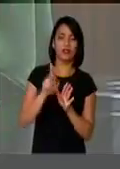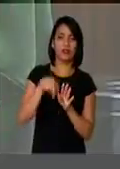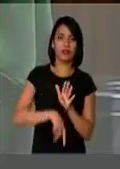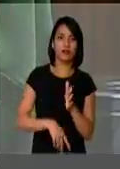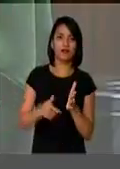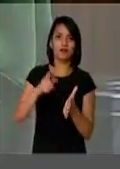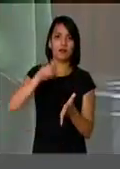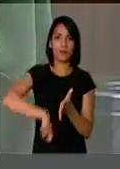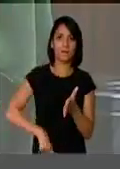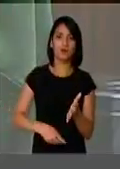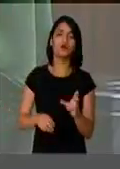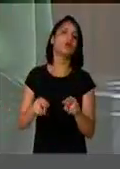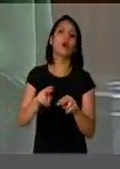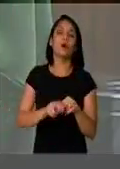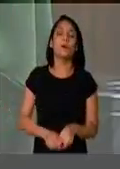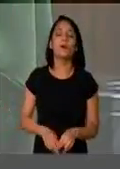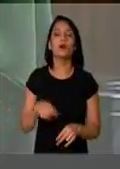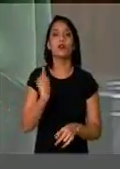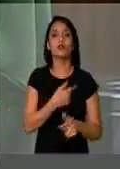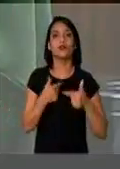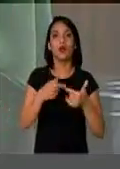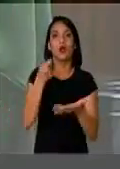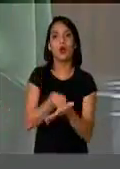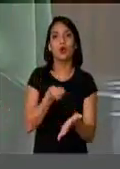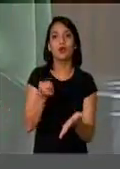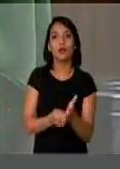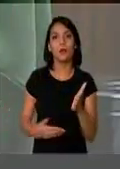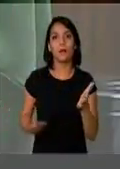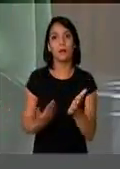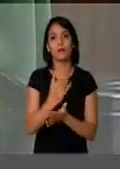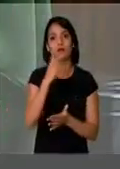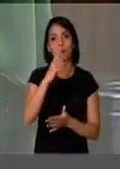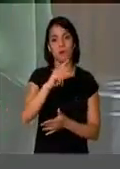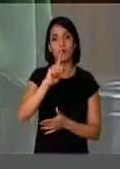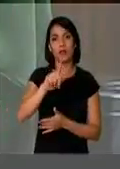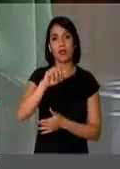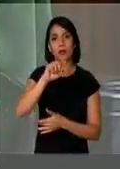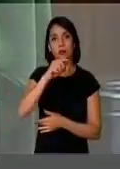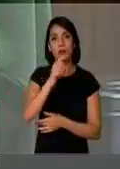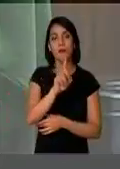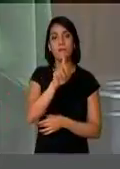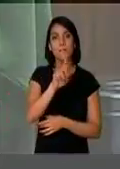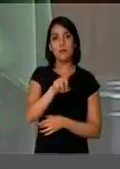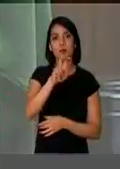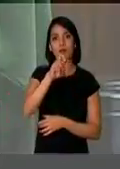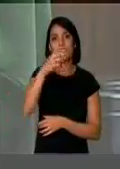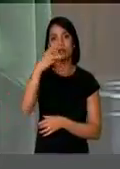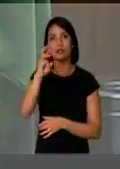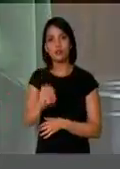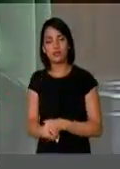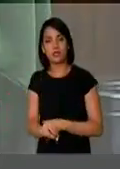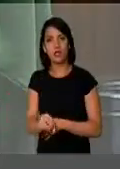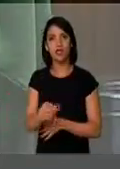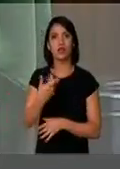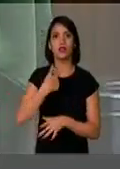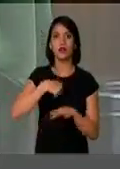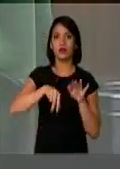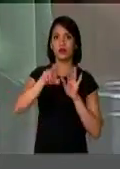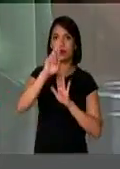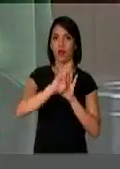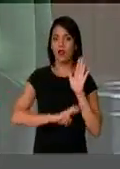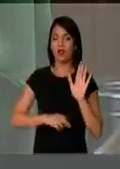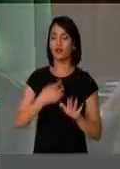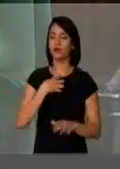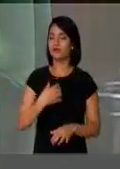a nossa indignação, vamos lutar para a aprovação do PL 1530, de autoria do Efraim Filho, da qual eu sou relator com